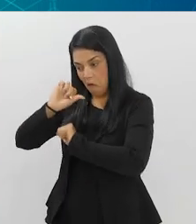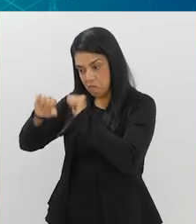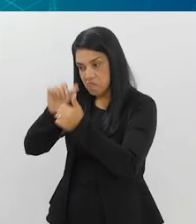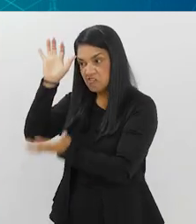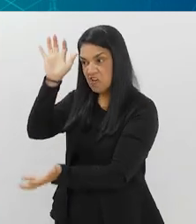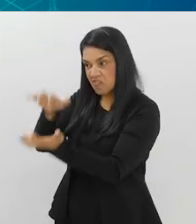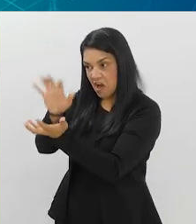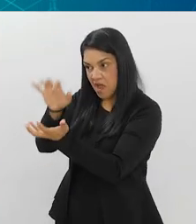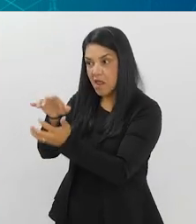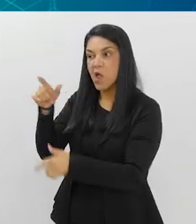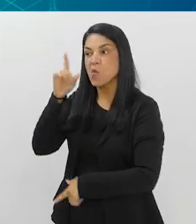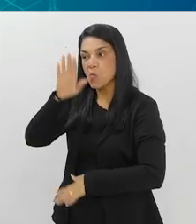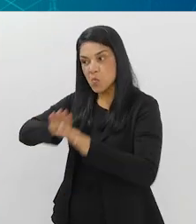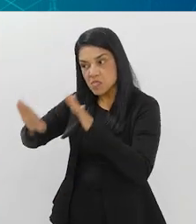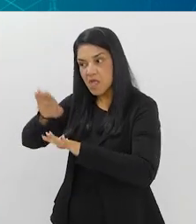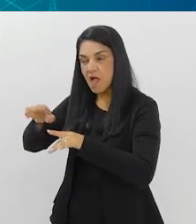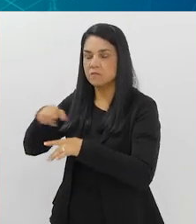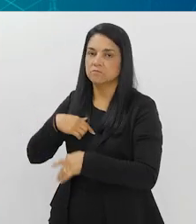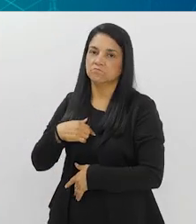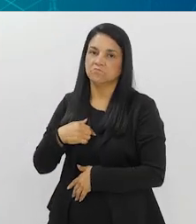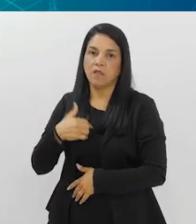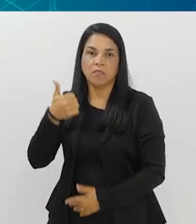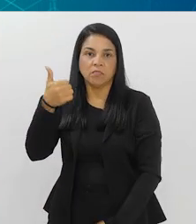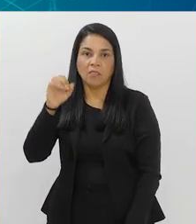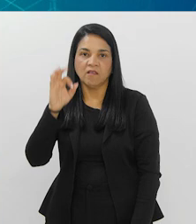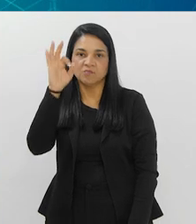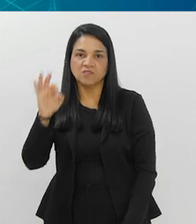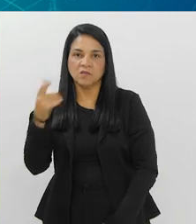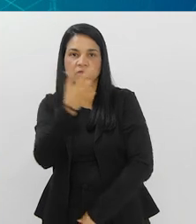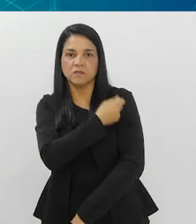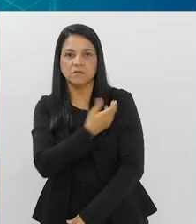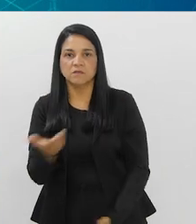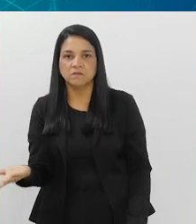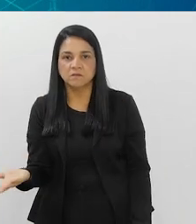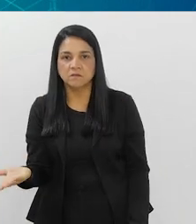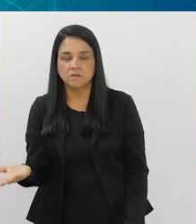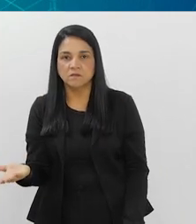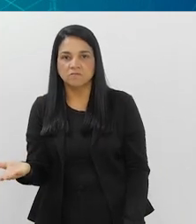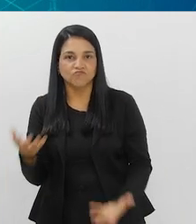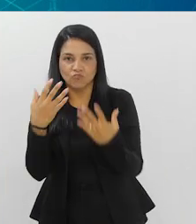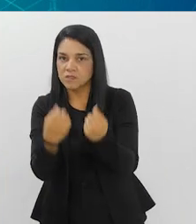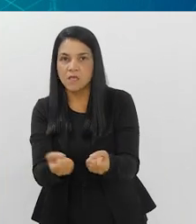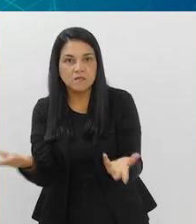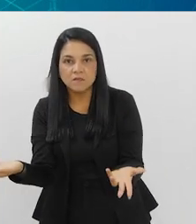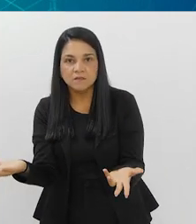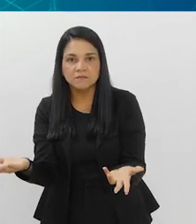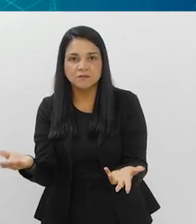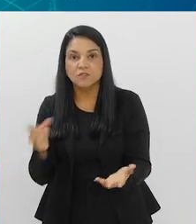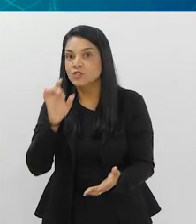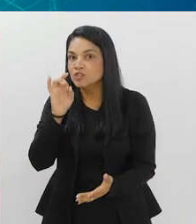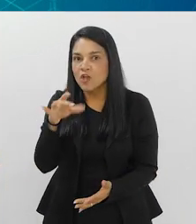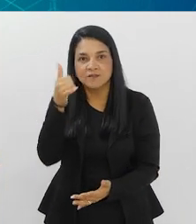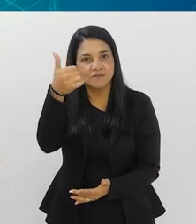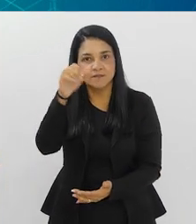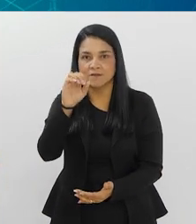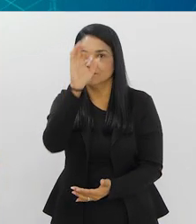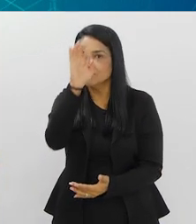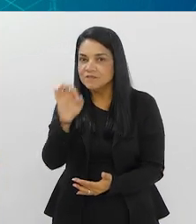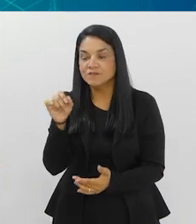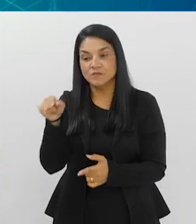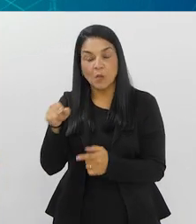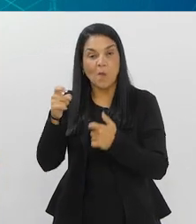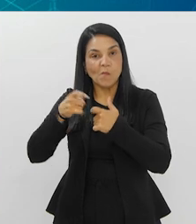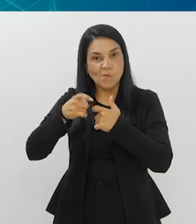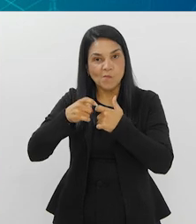jacaré, cuidado com isso. menos de 10% aceito tomar vacina. Então, o papel do